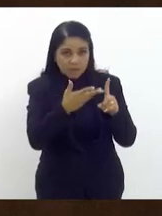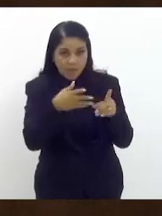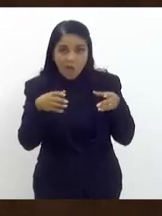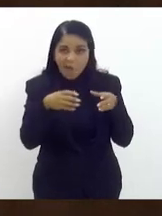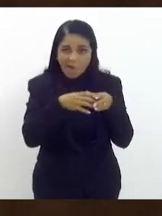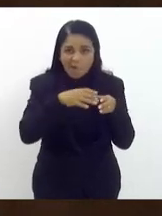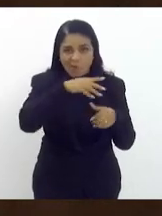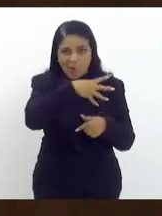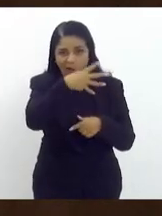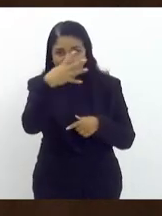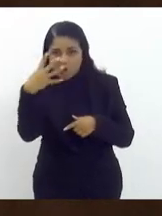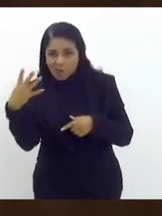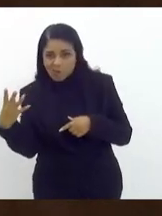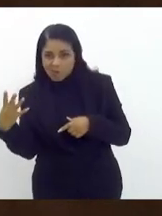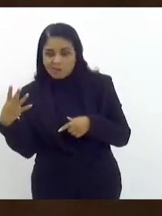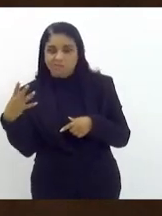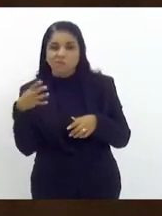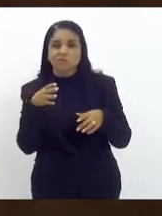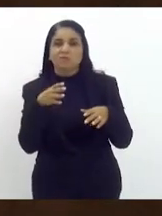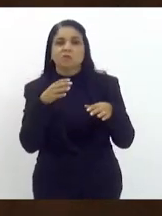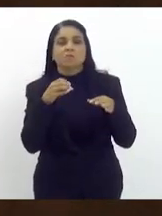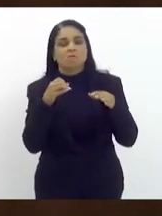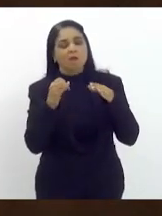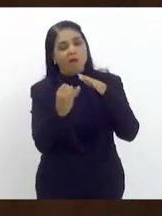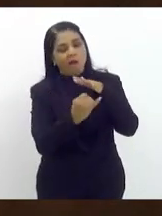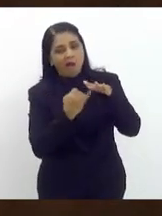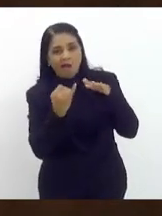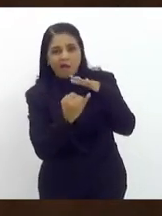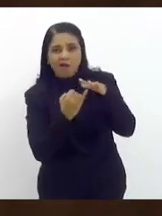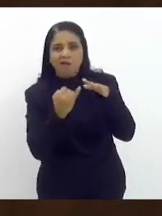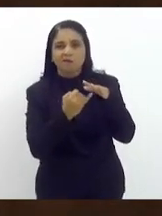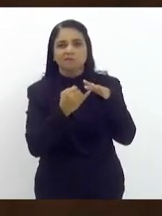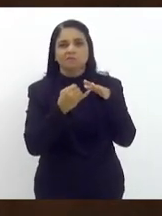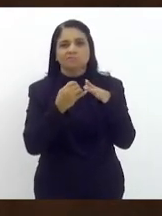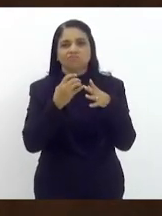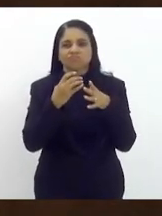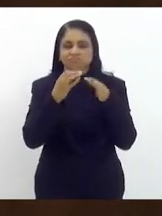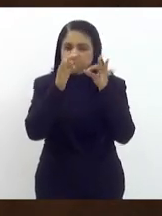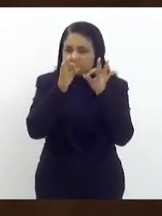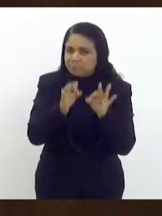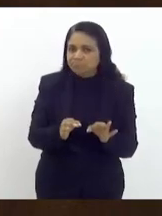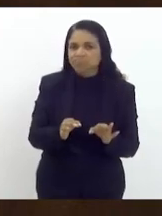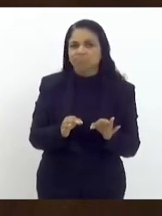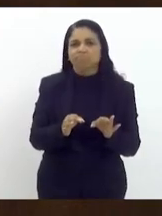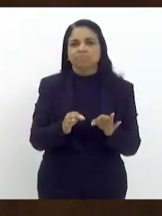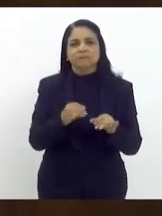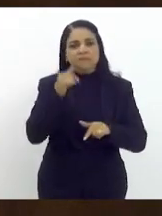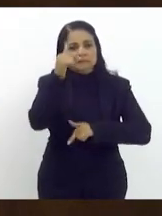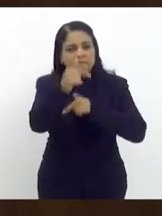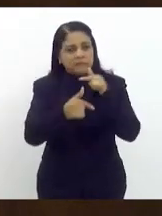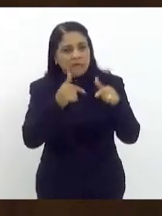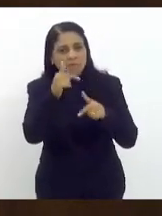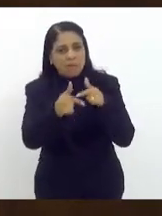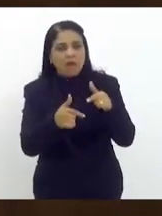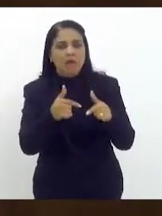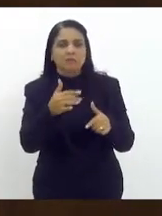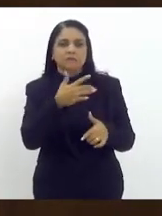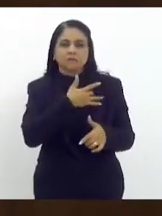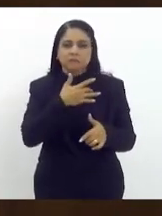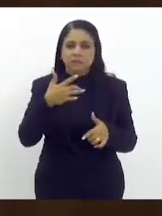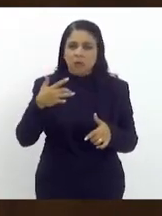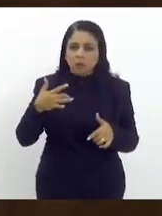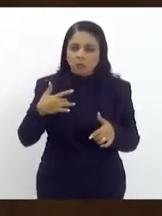uma organização séria digna trabalha na saúde na promoção de